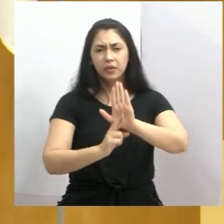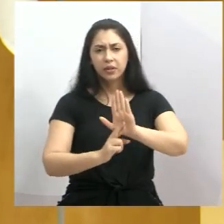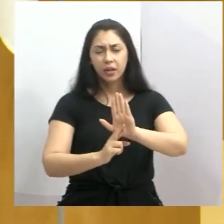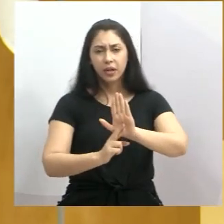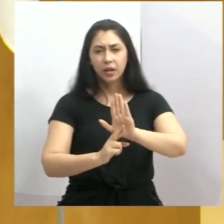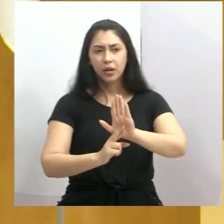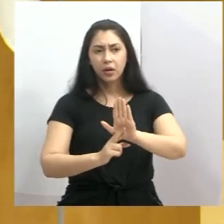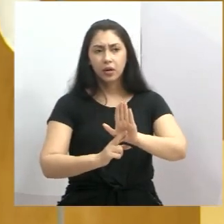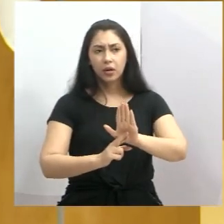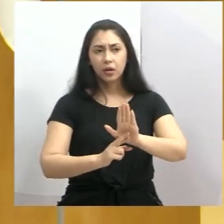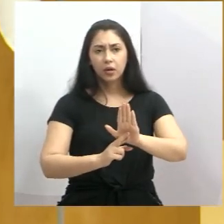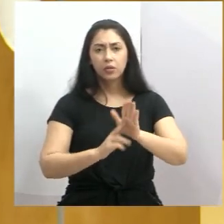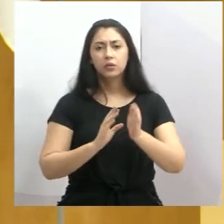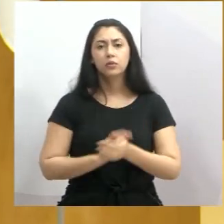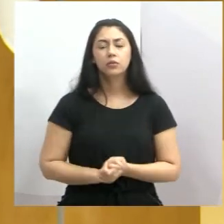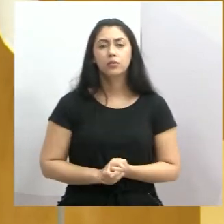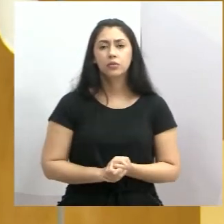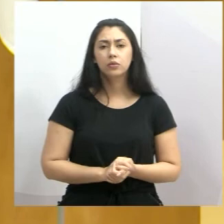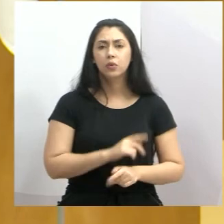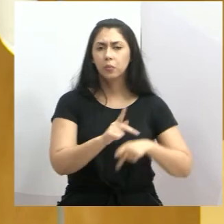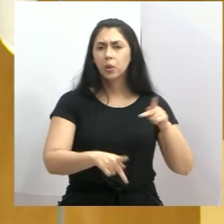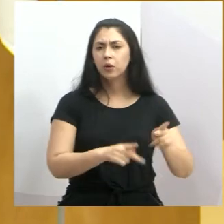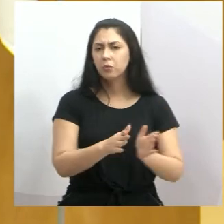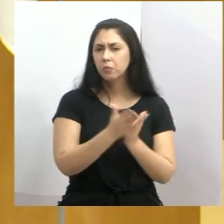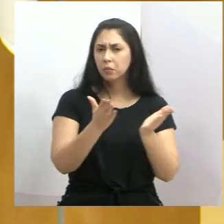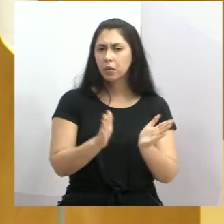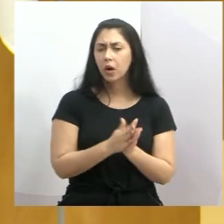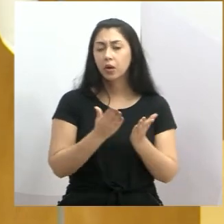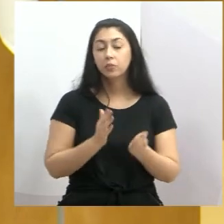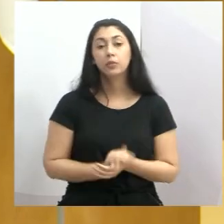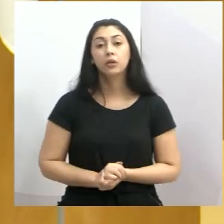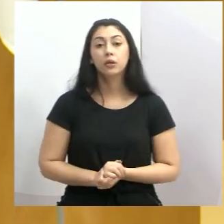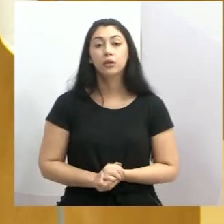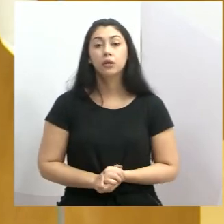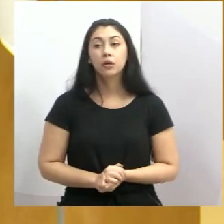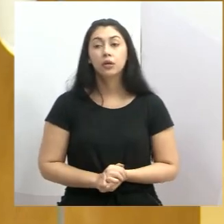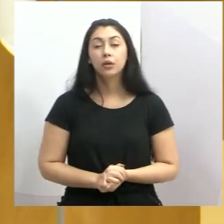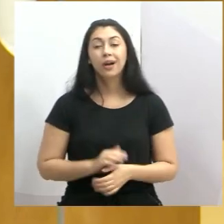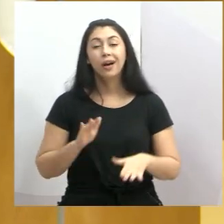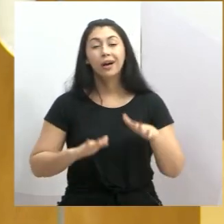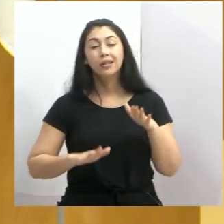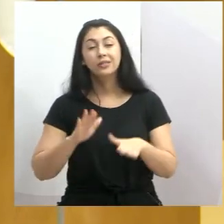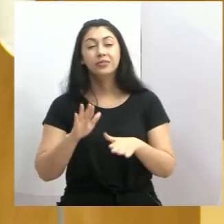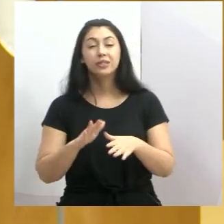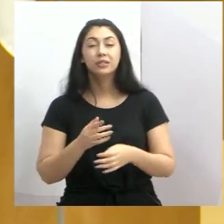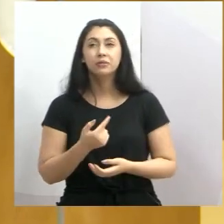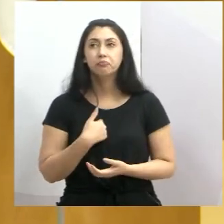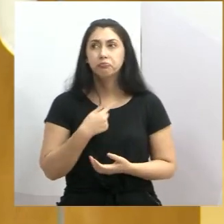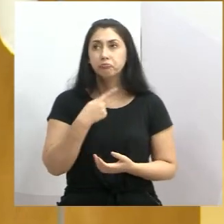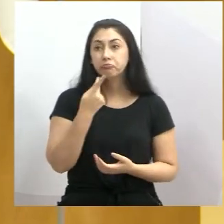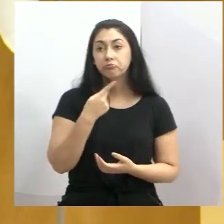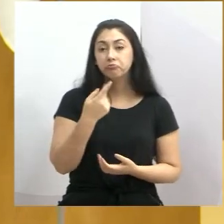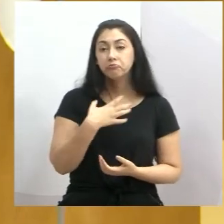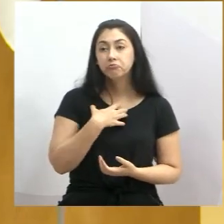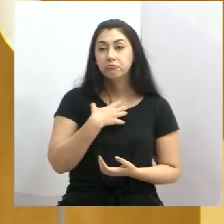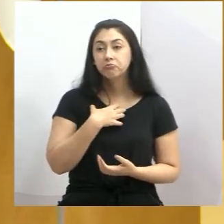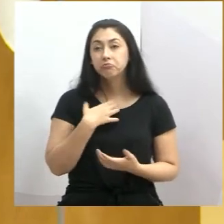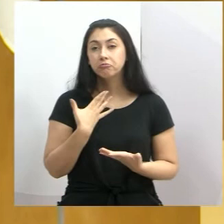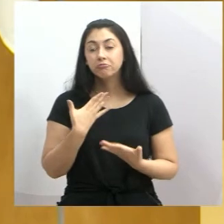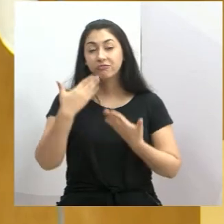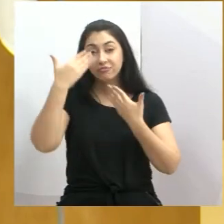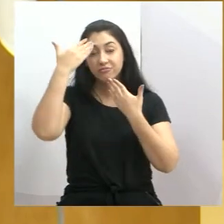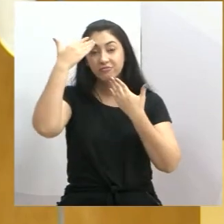a classe média. E é engraçado, Rolinha, a gente muitas vezes eu falo, eu me sinto muito